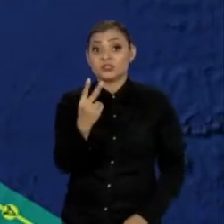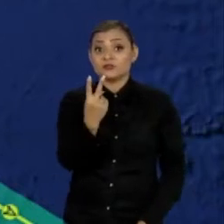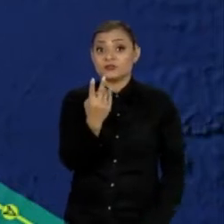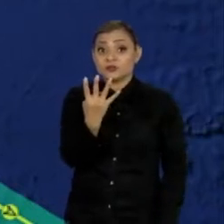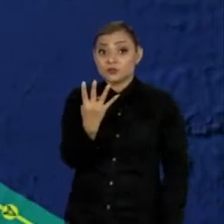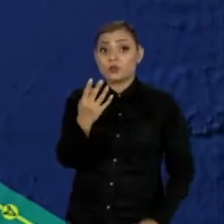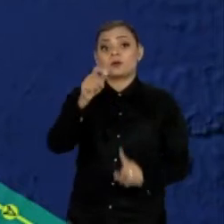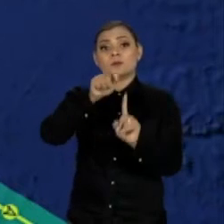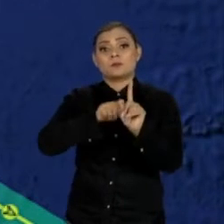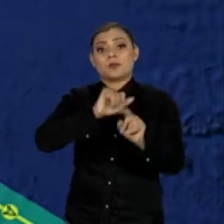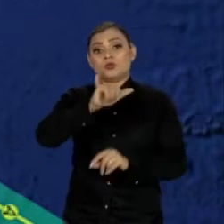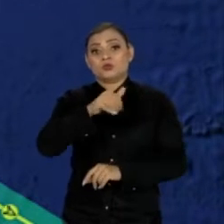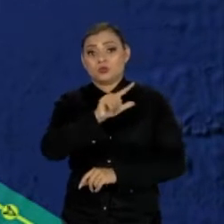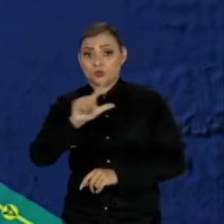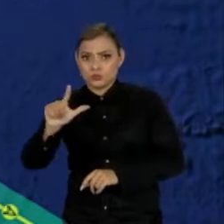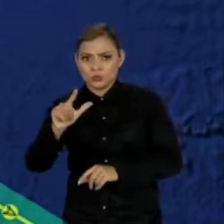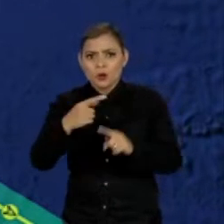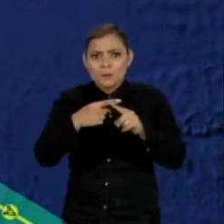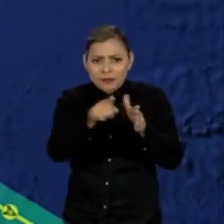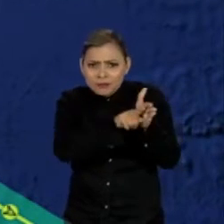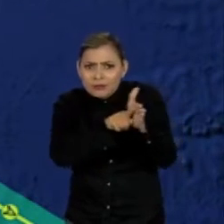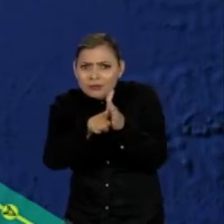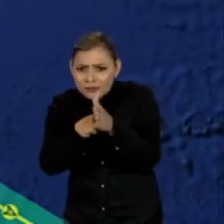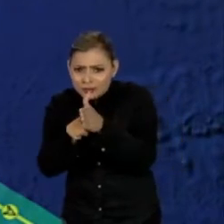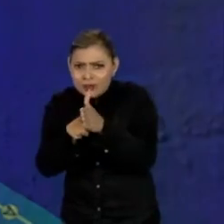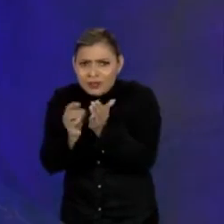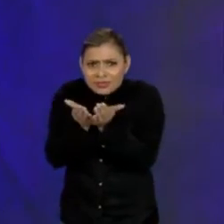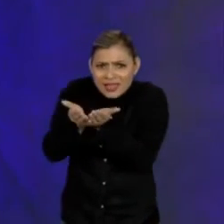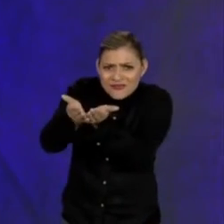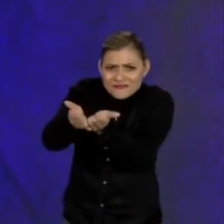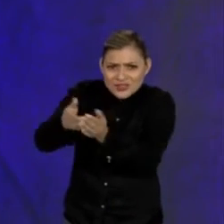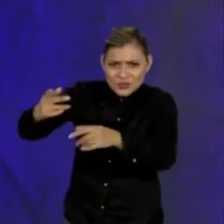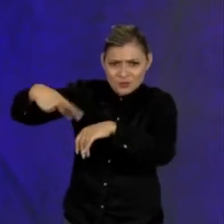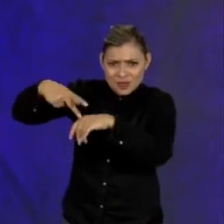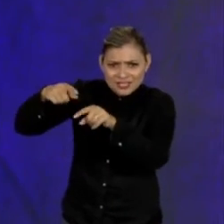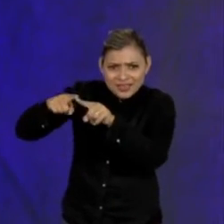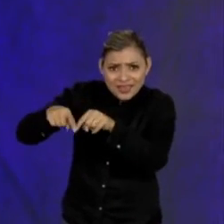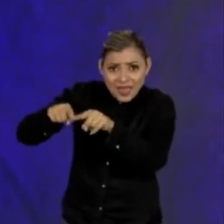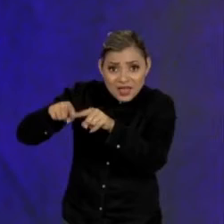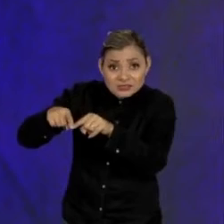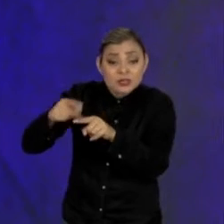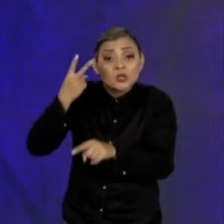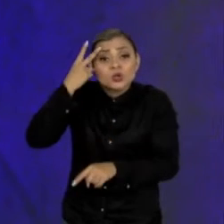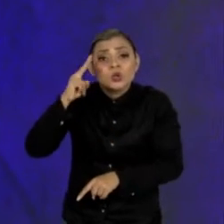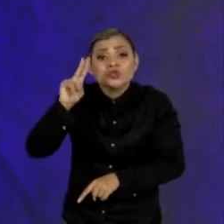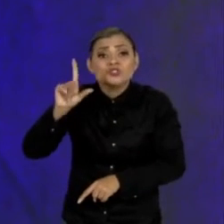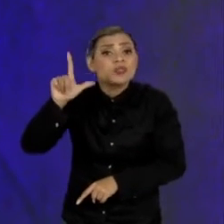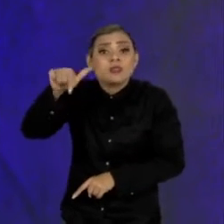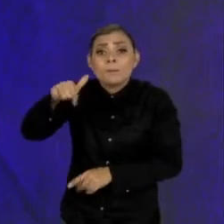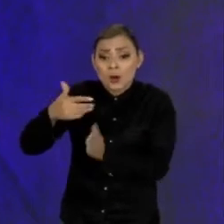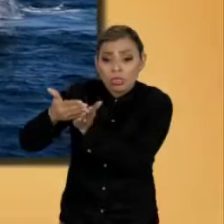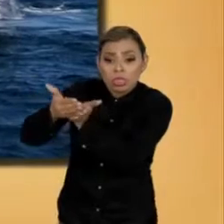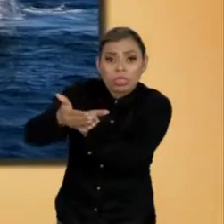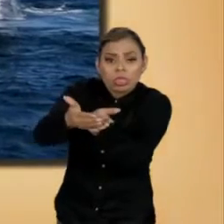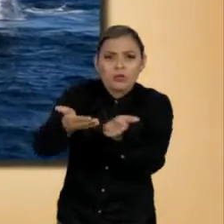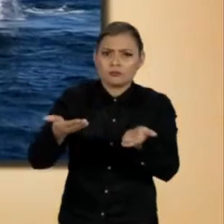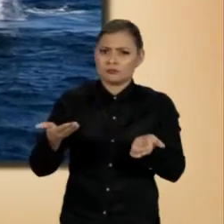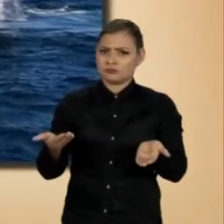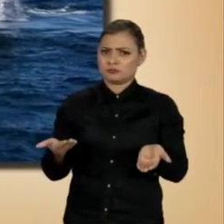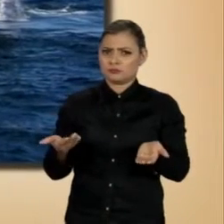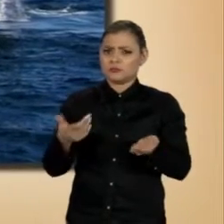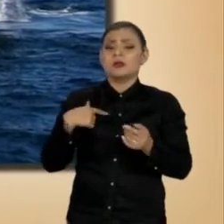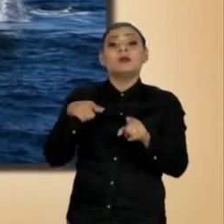julho. Os pesquisadores destacam que o Bolbolina passou pelo local dois dias depois. Eles também